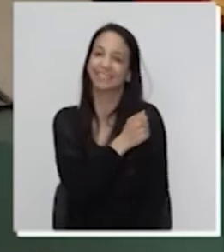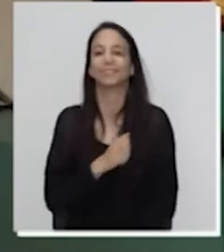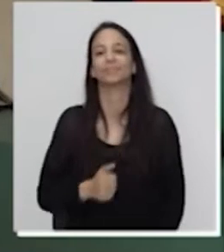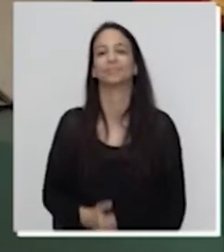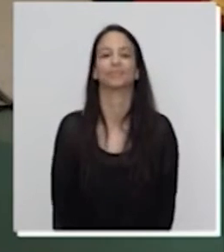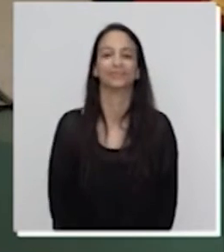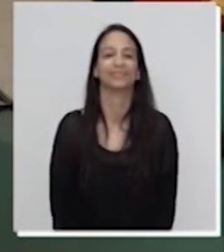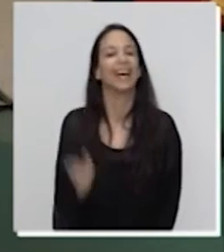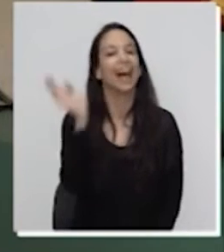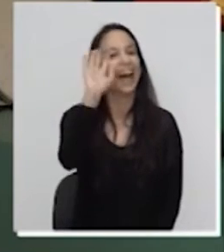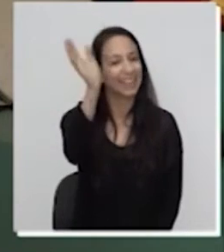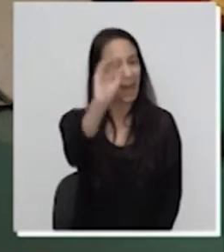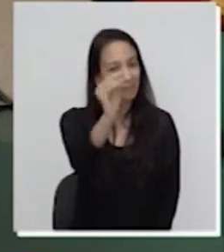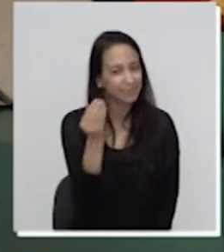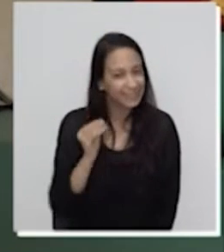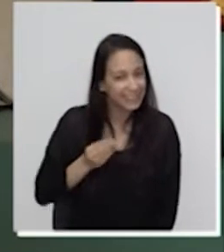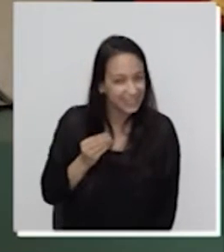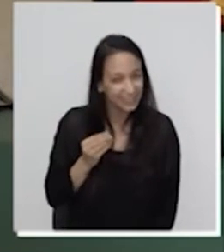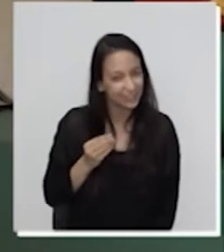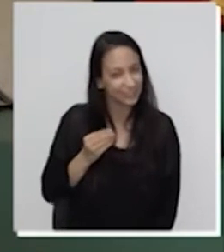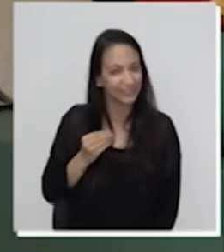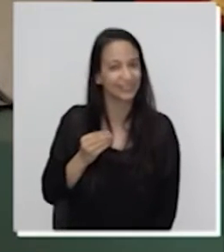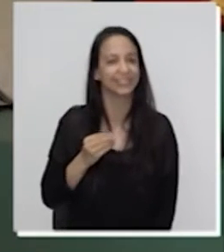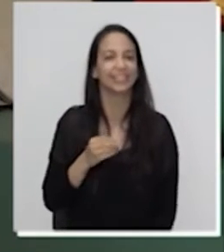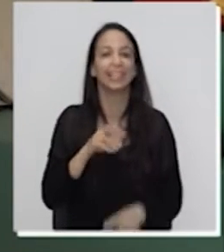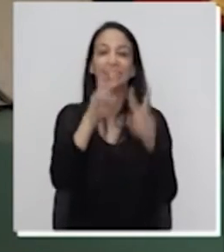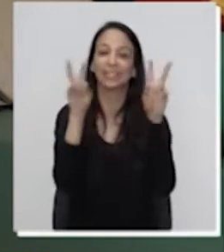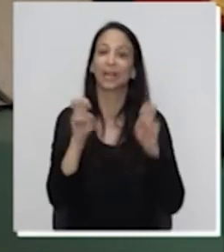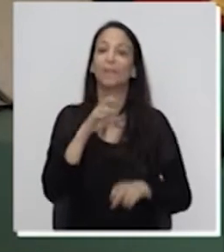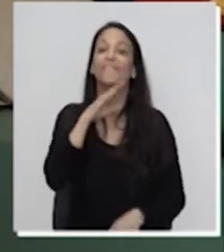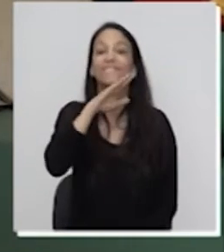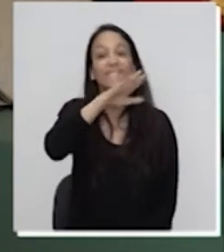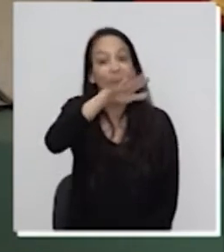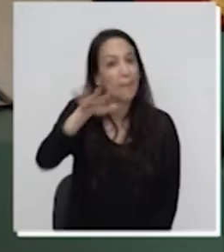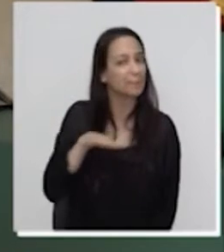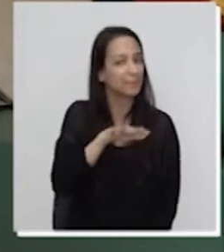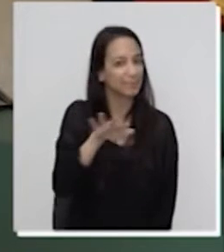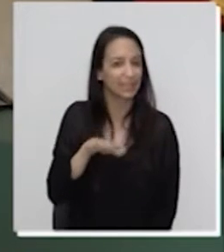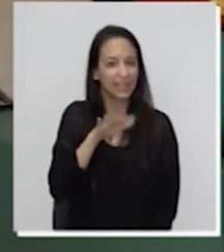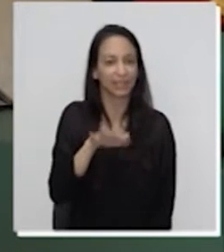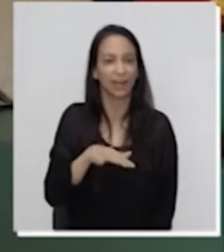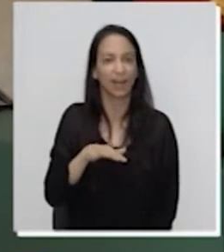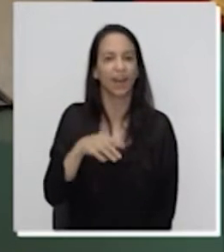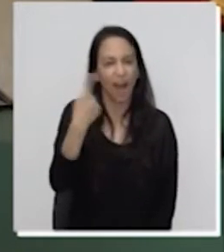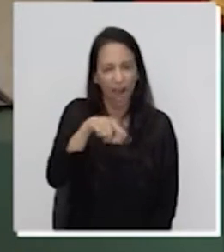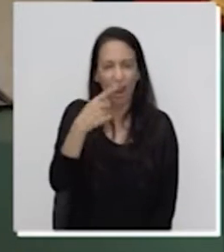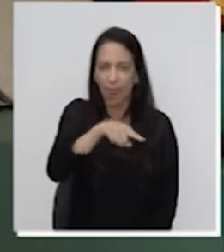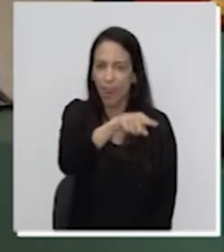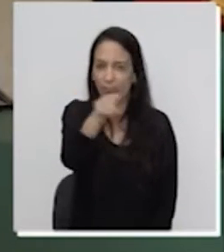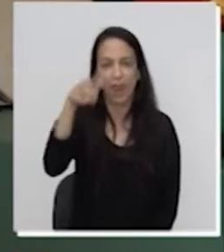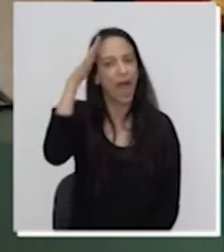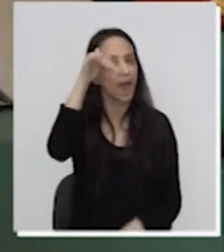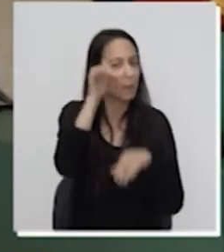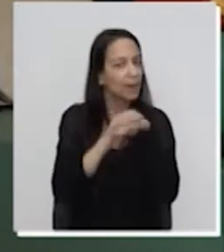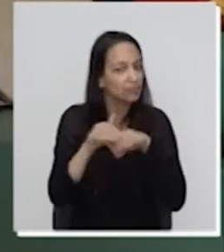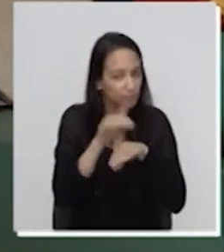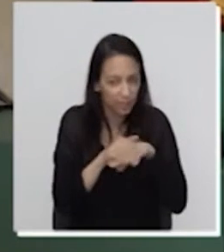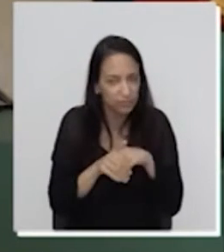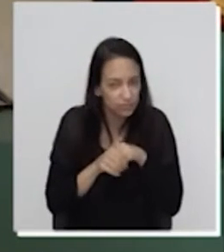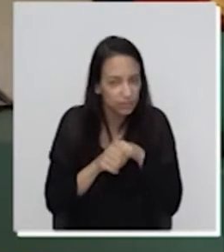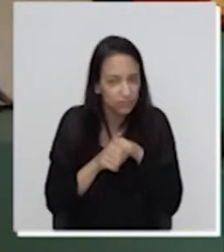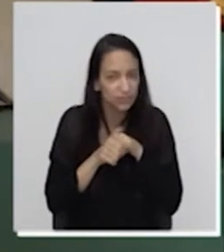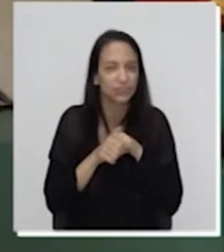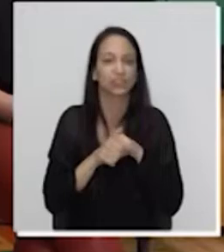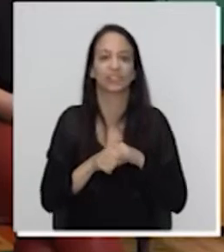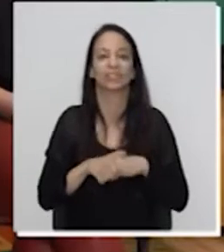Olá meninos, temos vindo a falar da família. Na vossa família há algum animal de estimação? Bem, na minha há e na tua,